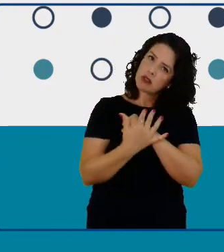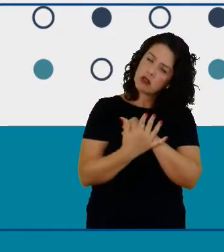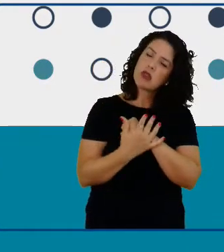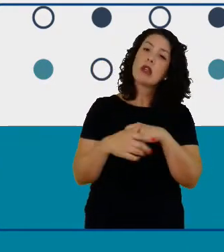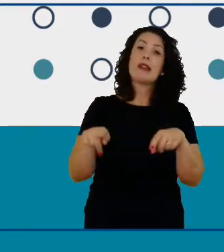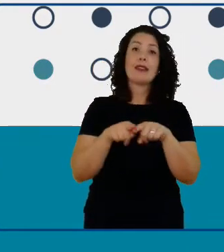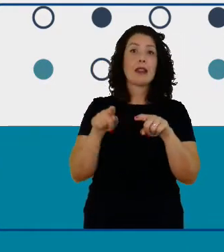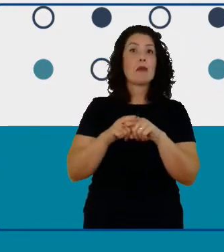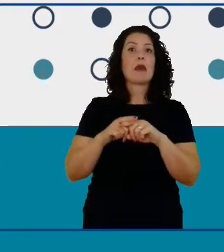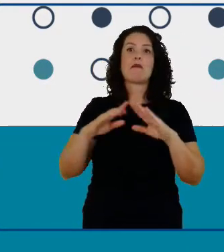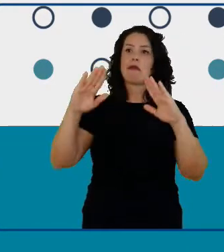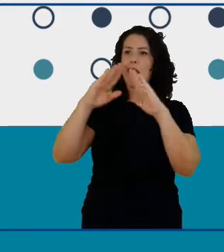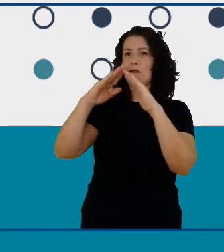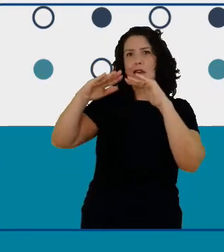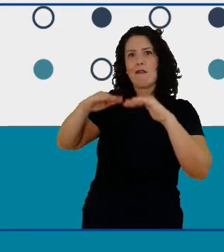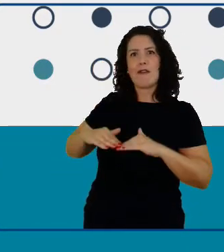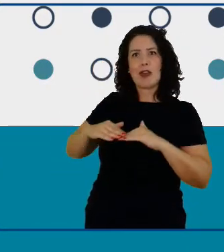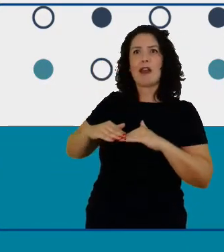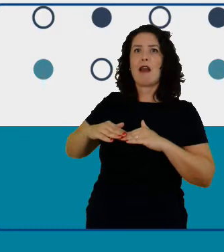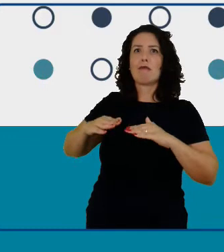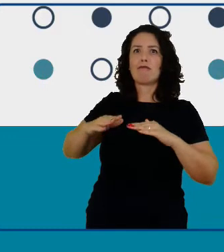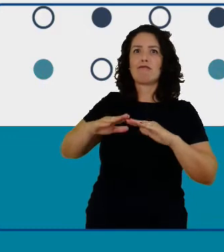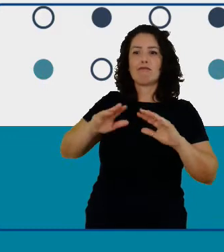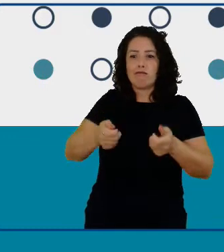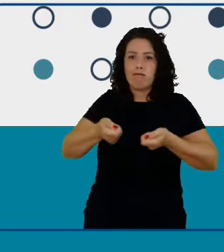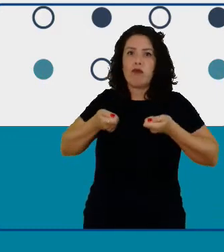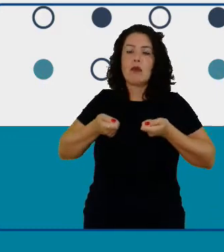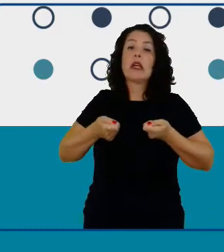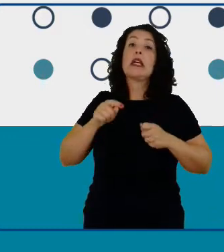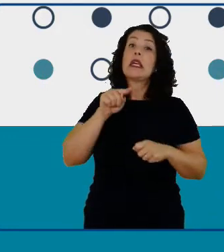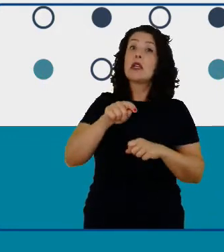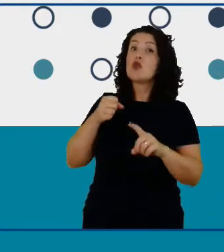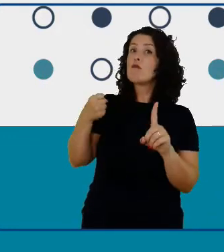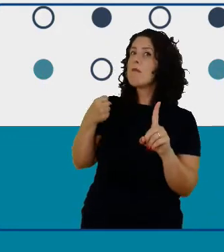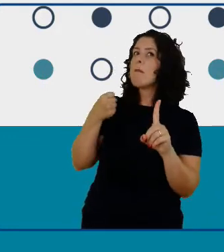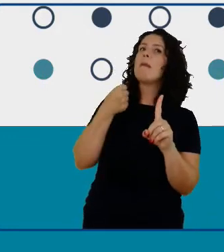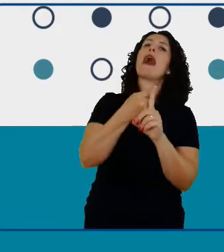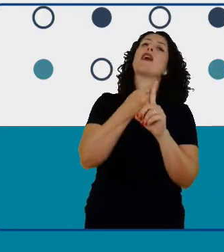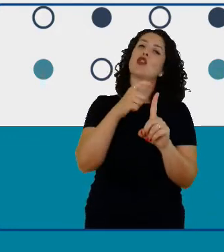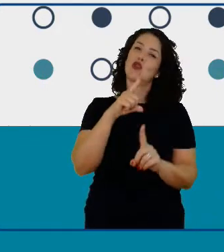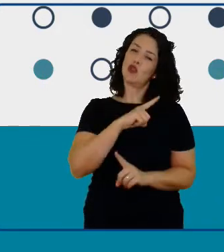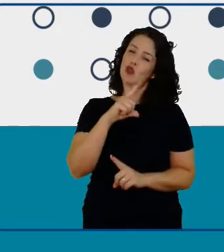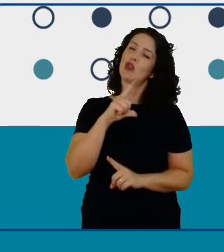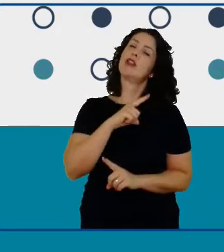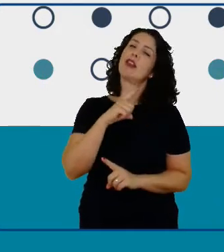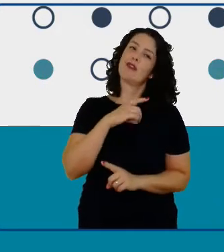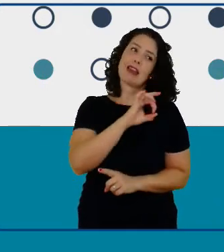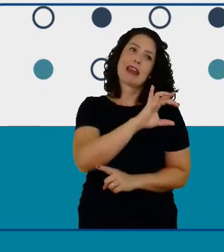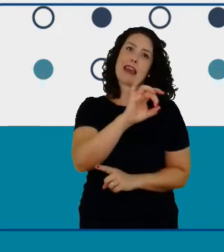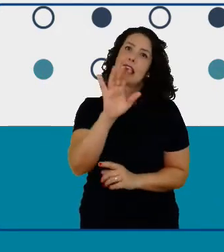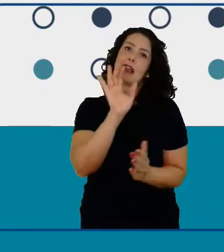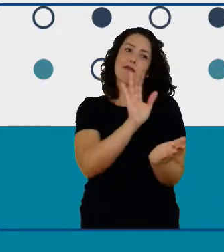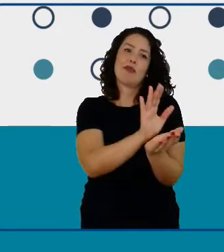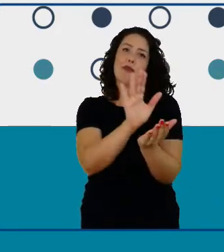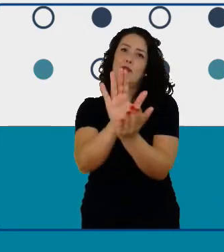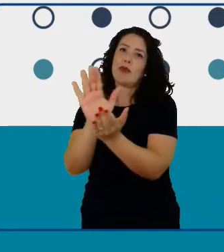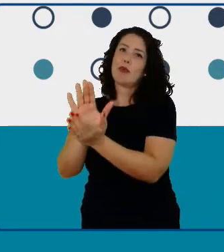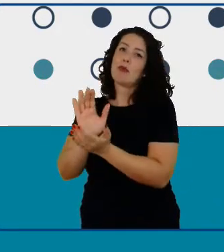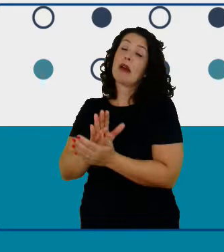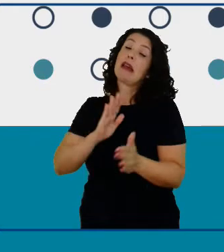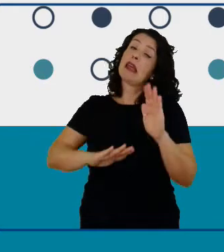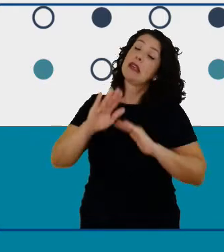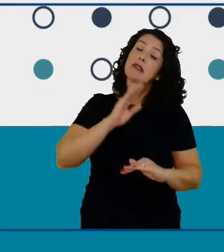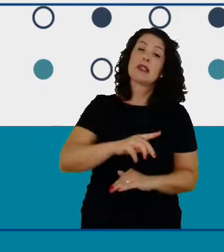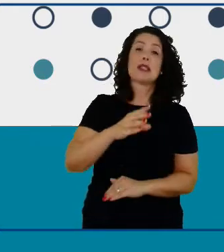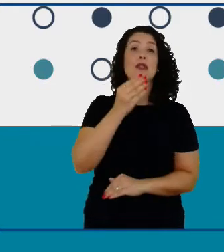isso teve um impacto muito grande nos clubes diminuindo as oportunidades nos últimos dois anos